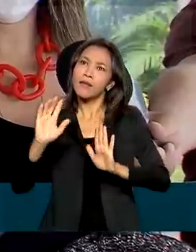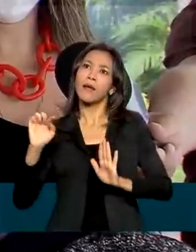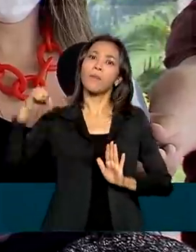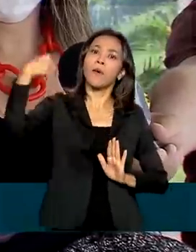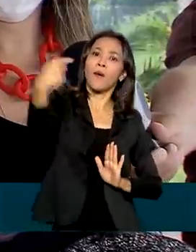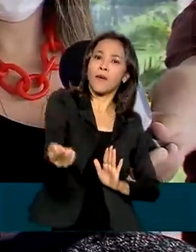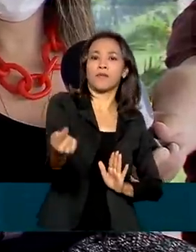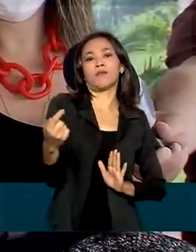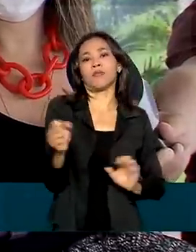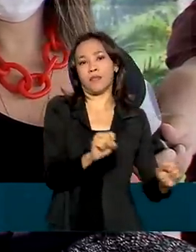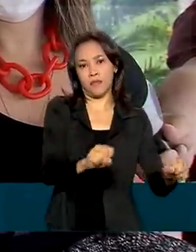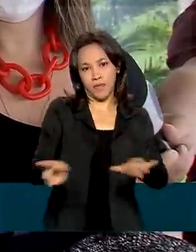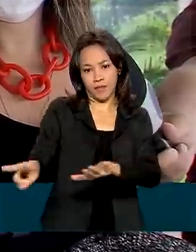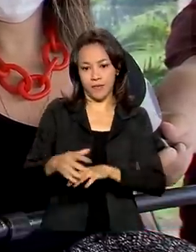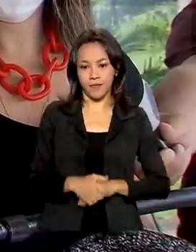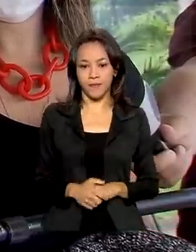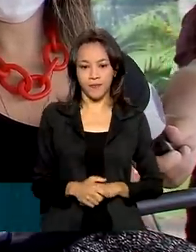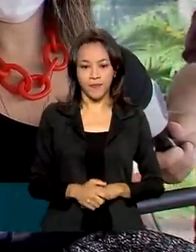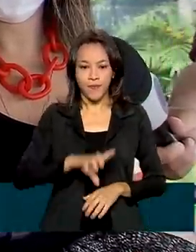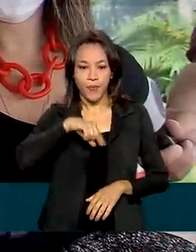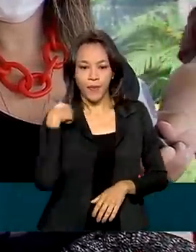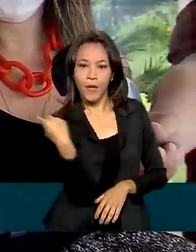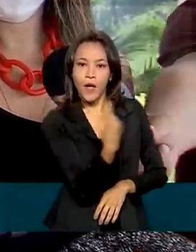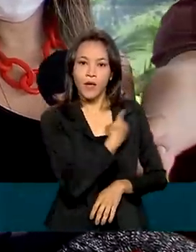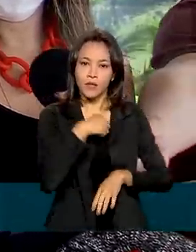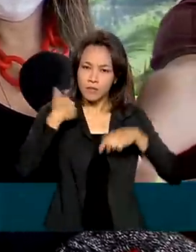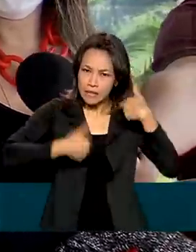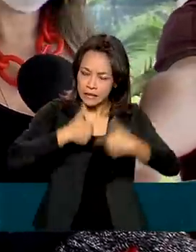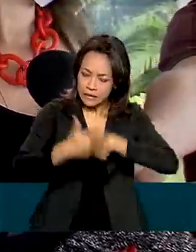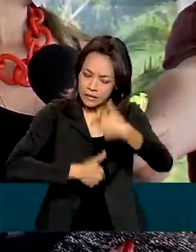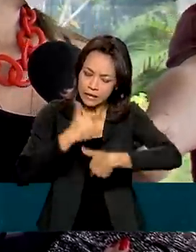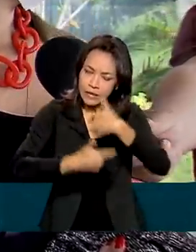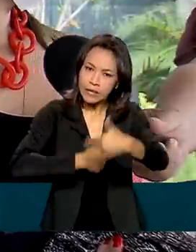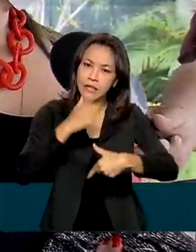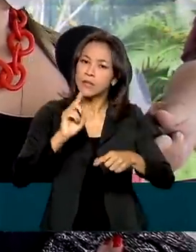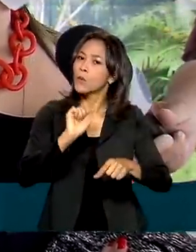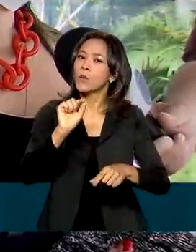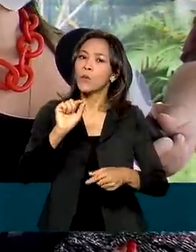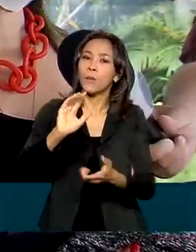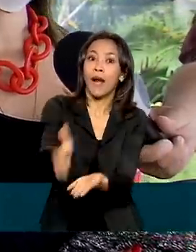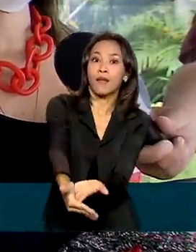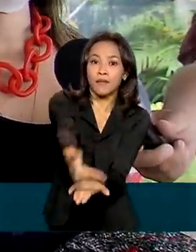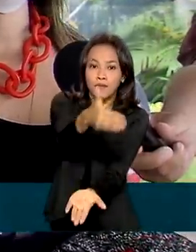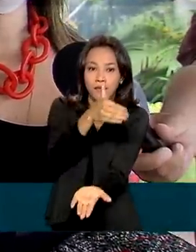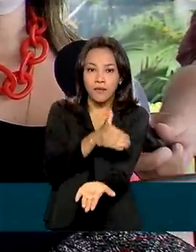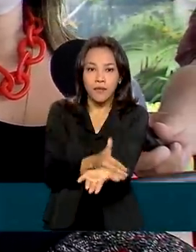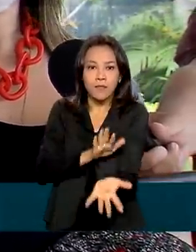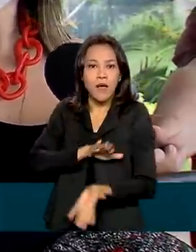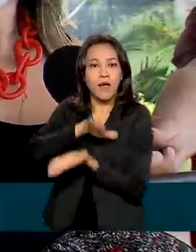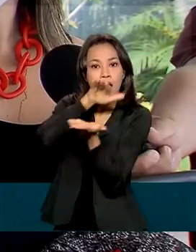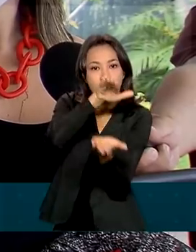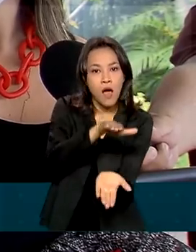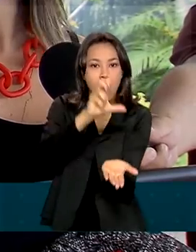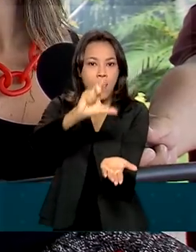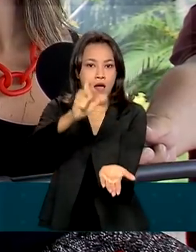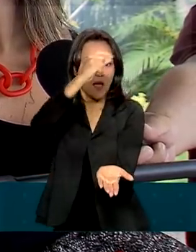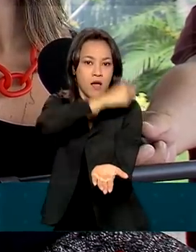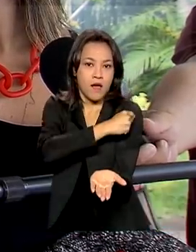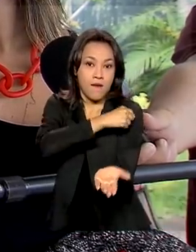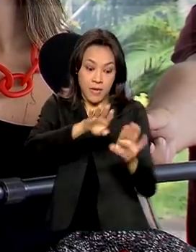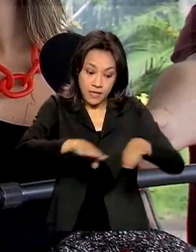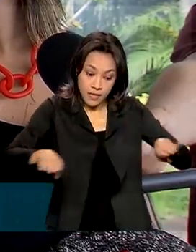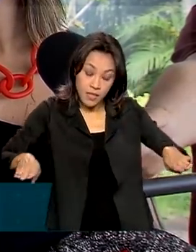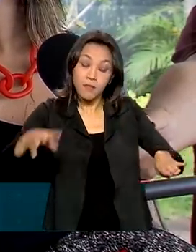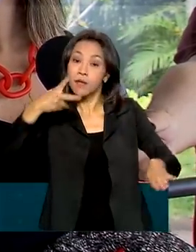Nós estamos trabalhando fortemente para antecipar as doses infantis para que os pais